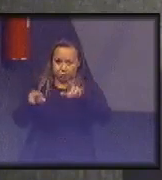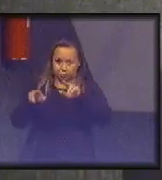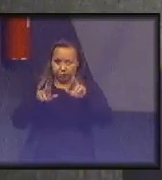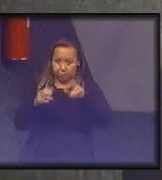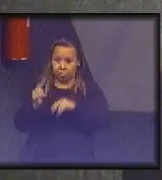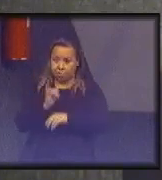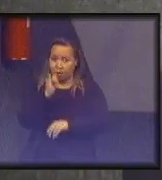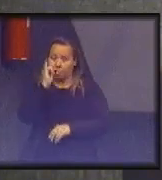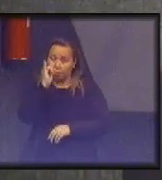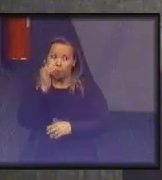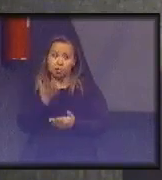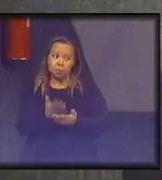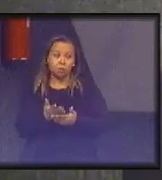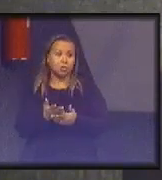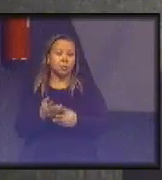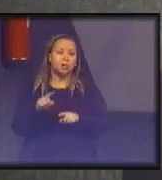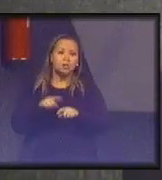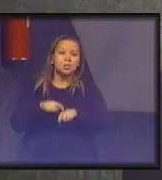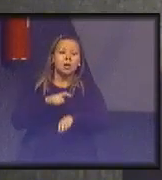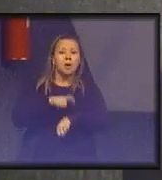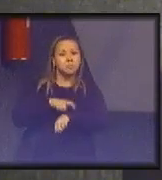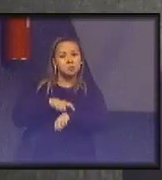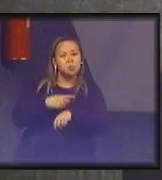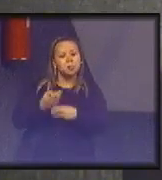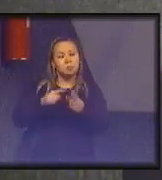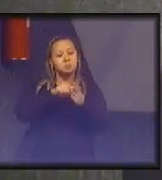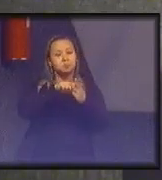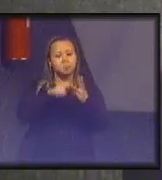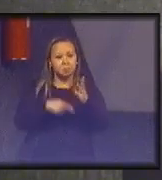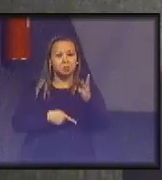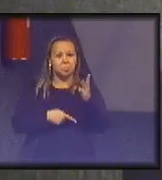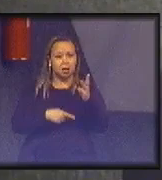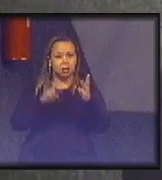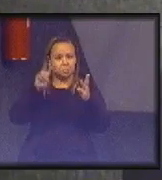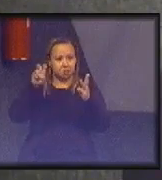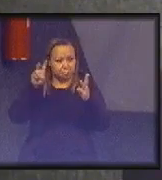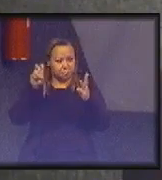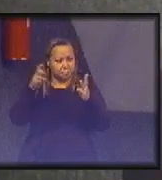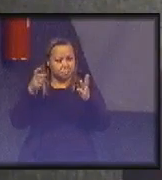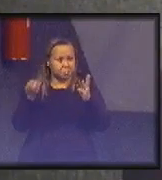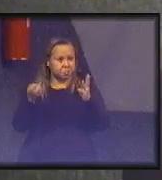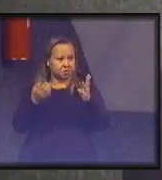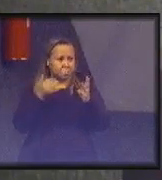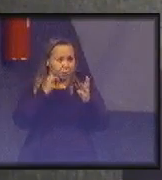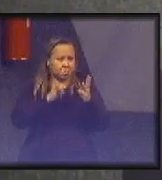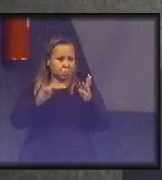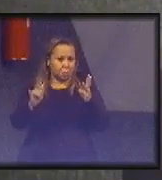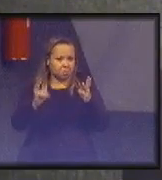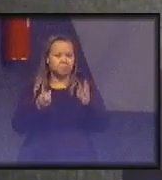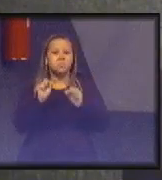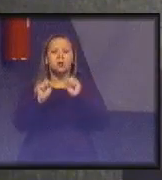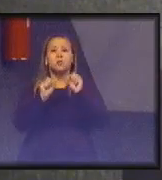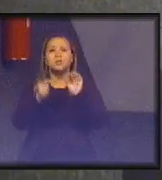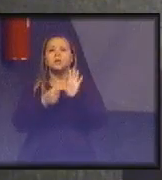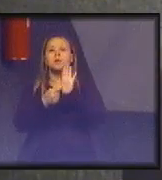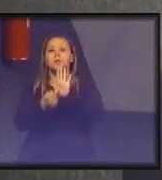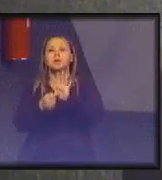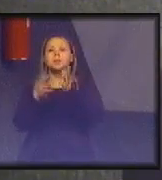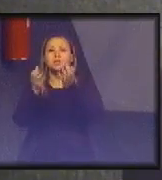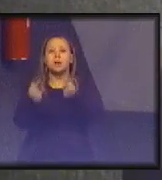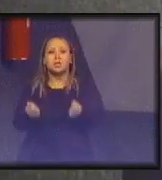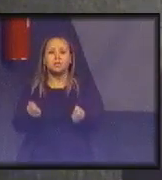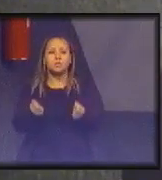importante para isso. Mas, por enquanto, gente vai de três. Então, o que precisa ser prestado para receber uma